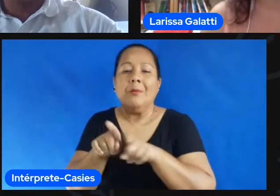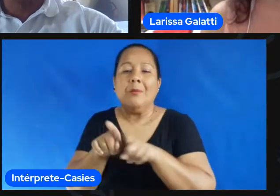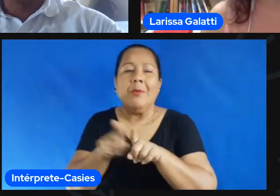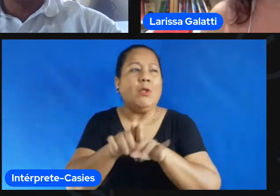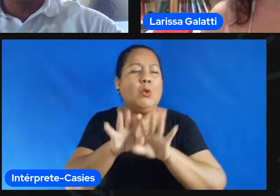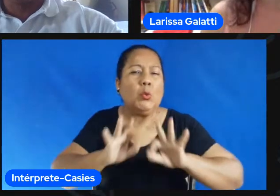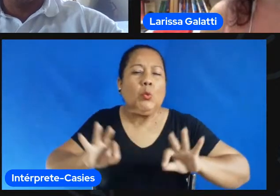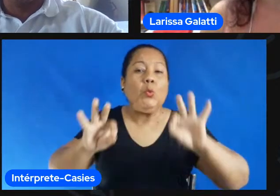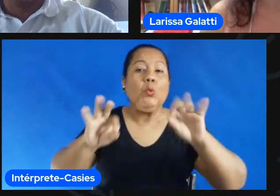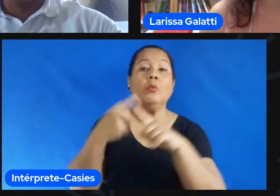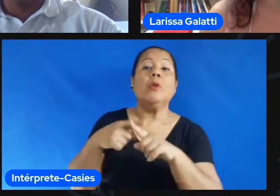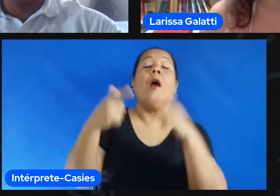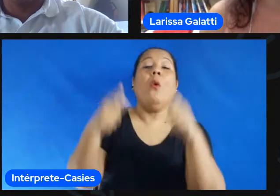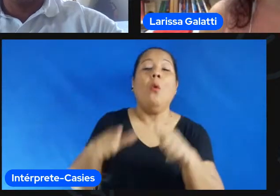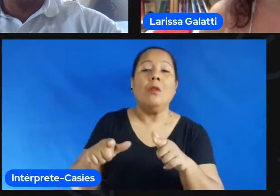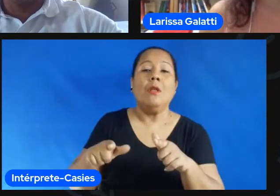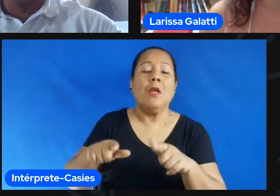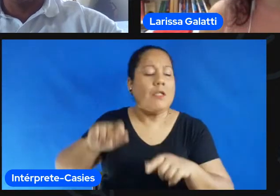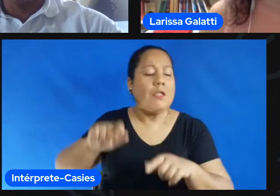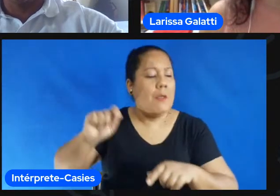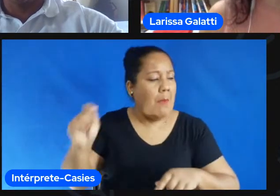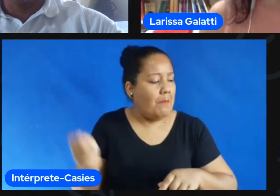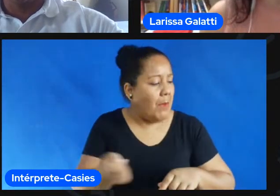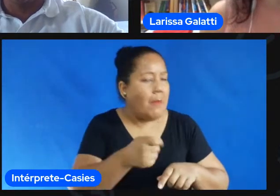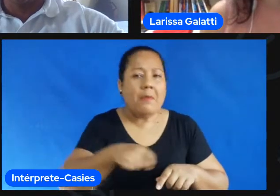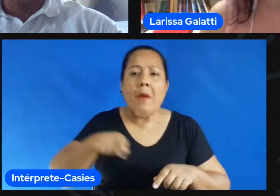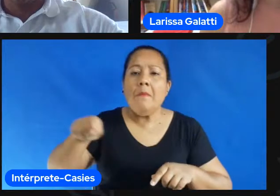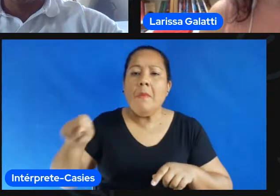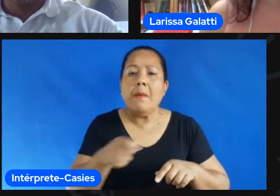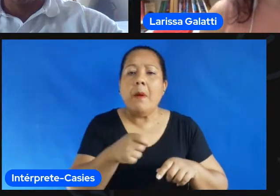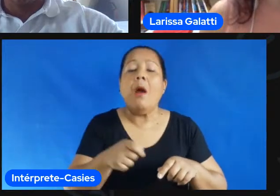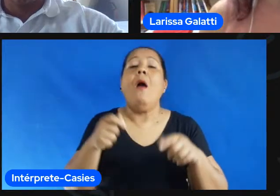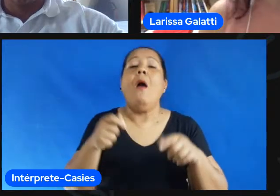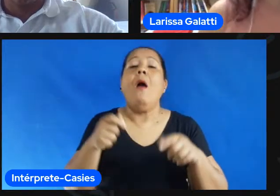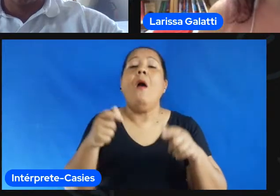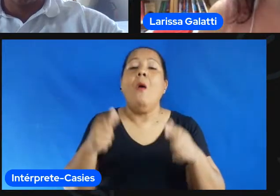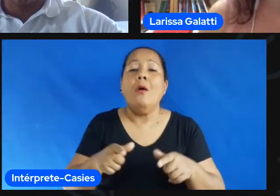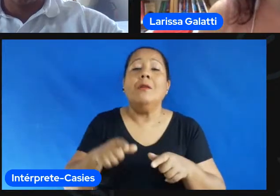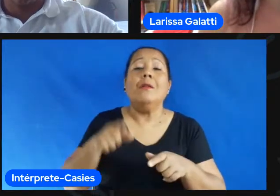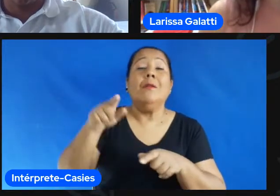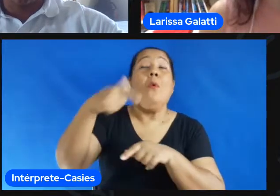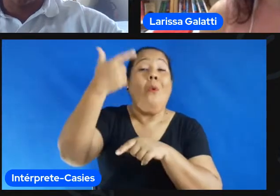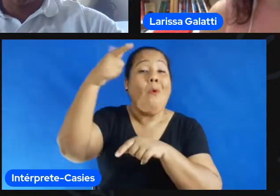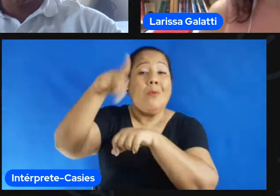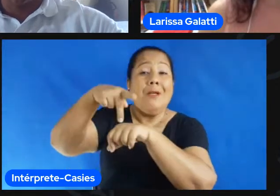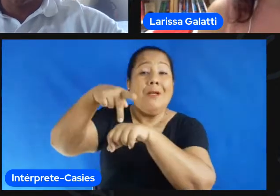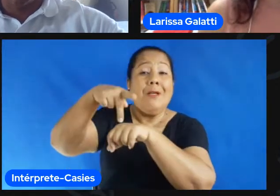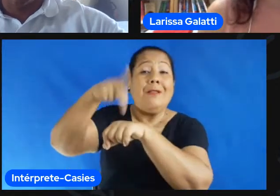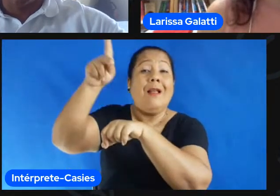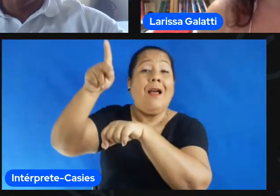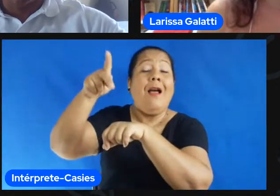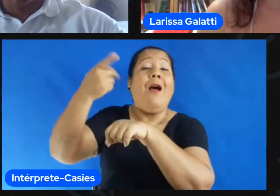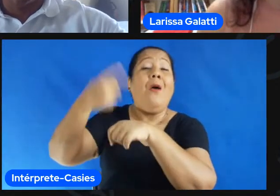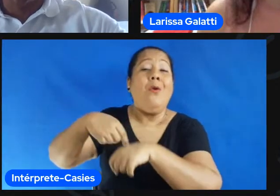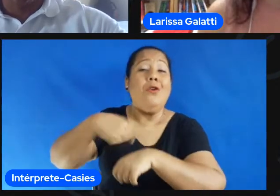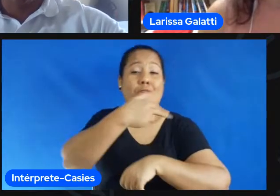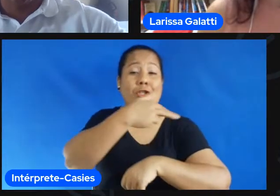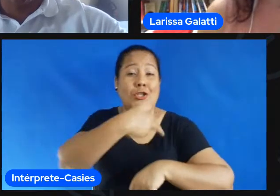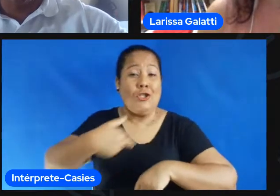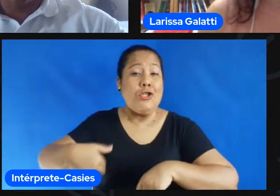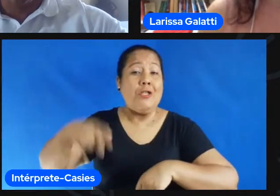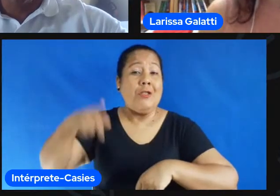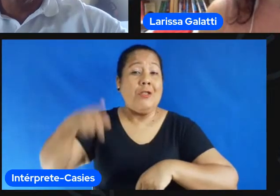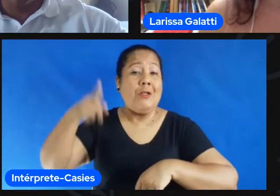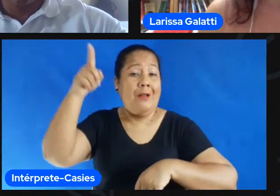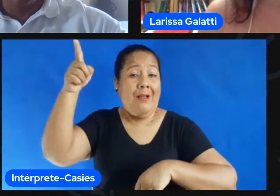forte muitas pedagogias de repetição porque na China se ganha sim só que se a gente treinar igual a China